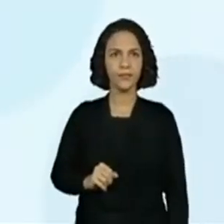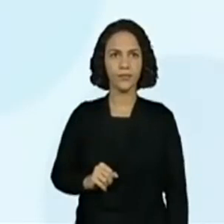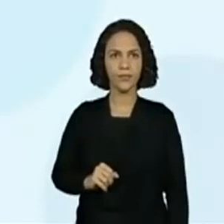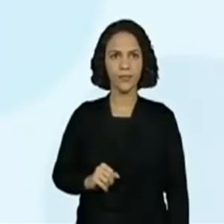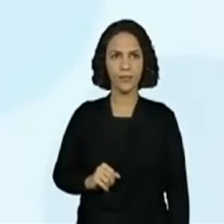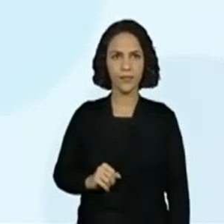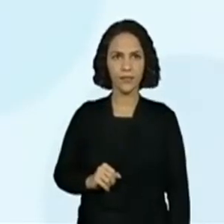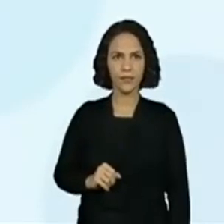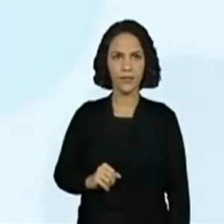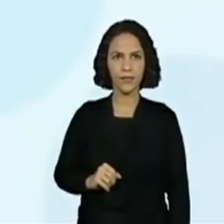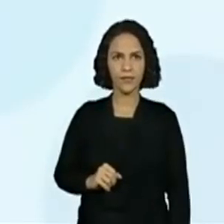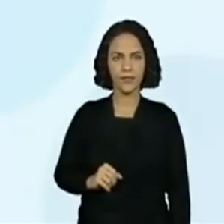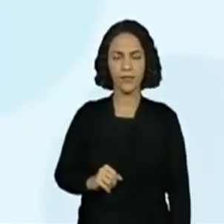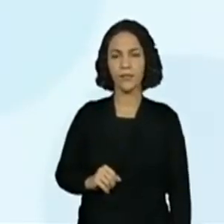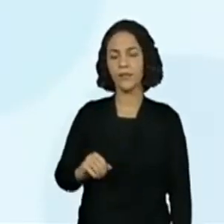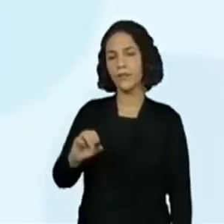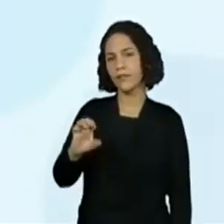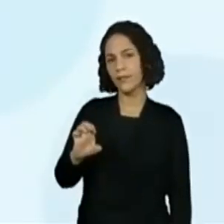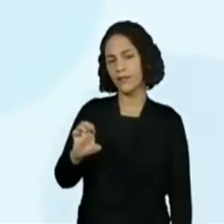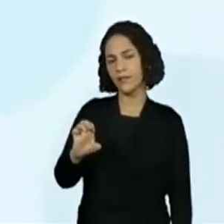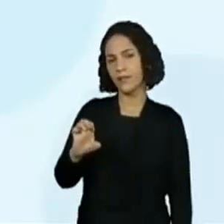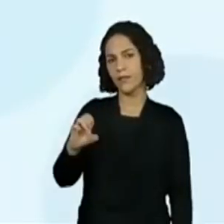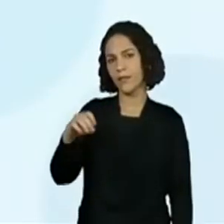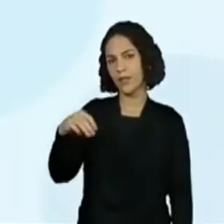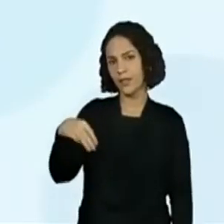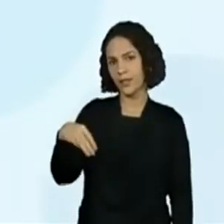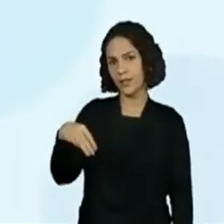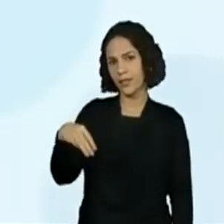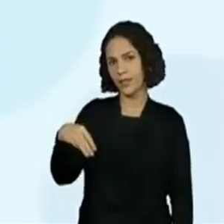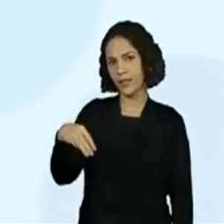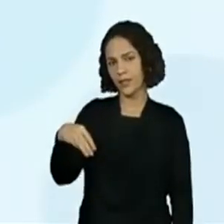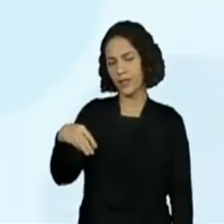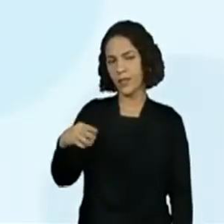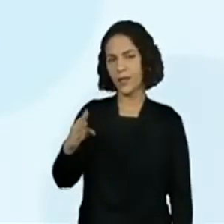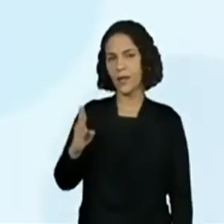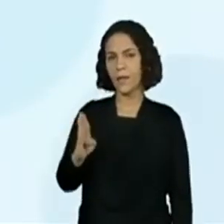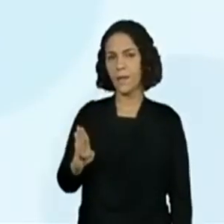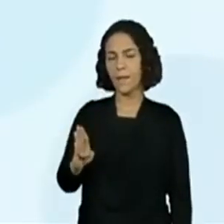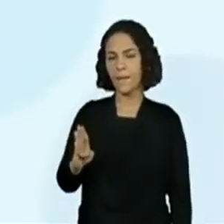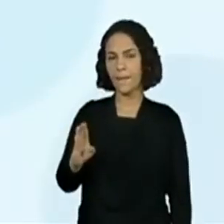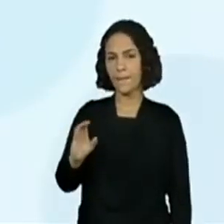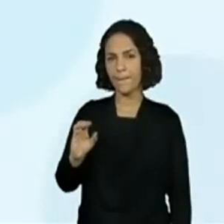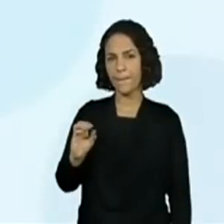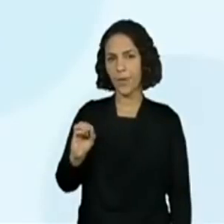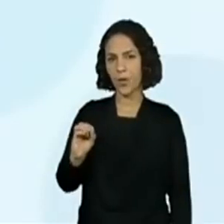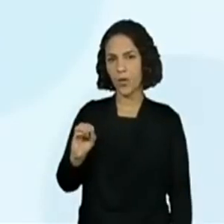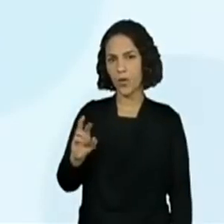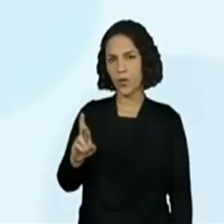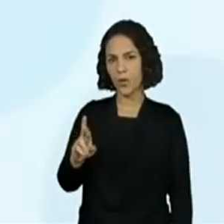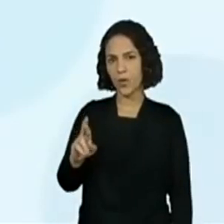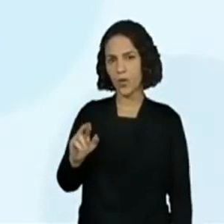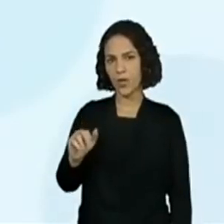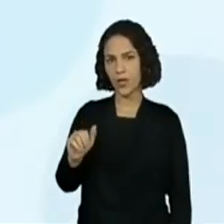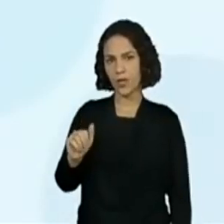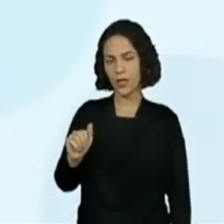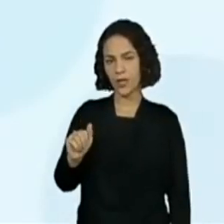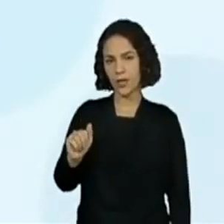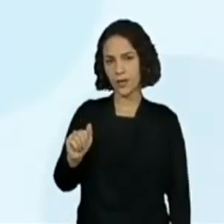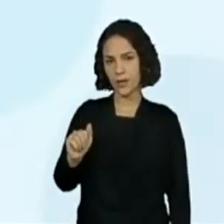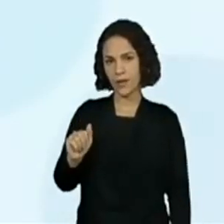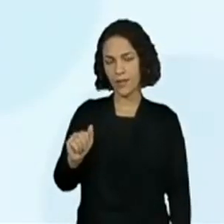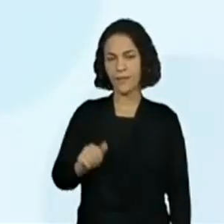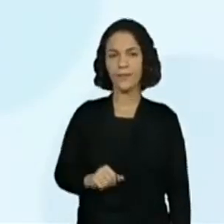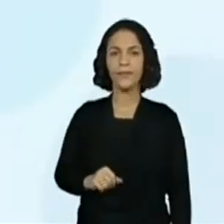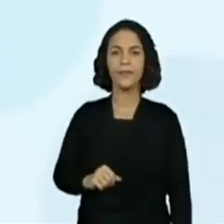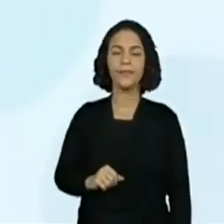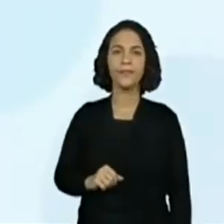Embora. Perceba que a gente não desliga as letras, elas são juntas dentro da palavra. Agora a gente precisa ir para a segunda,